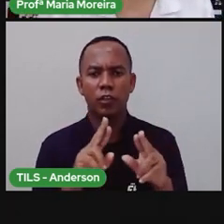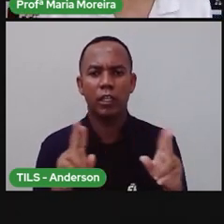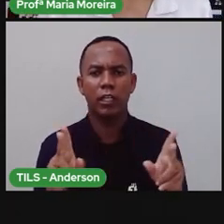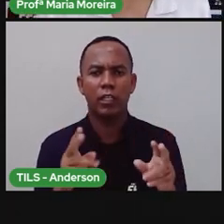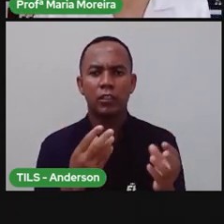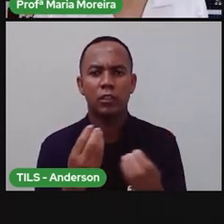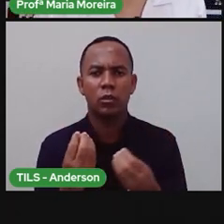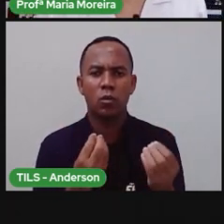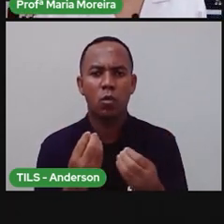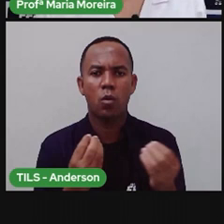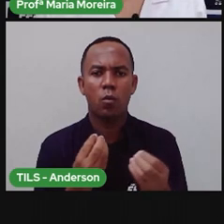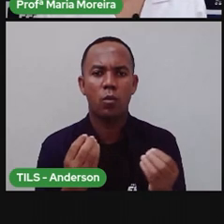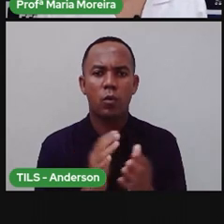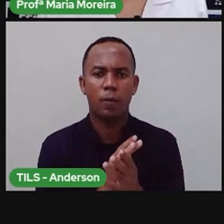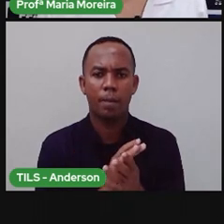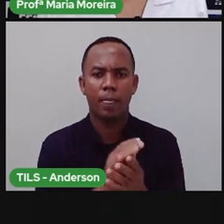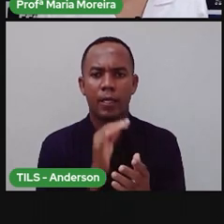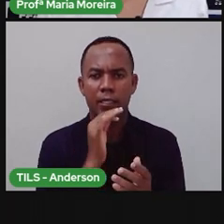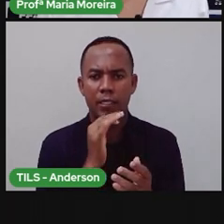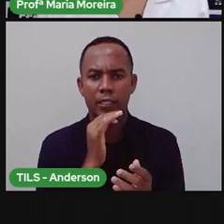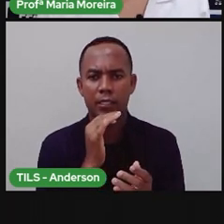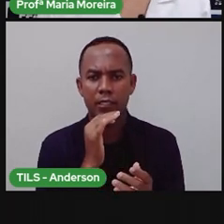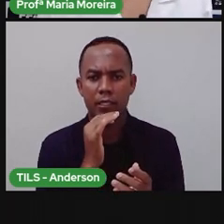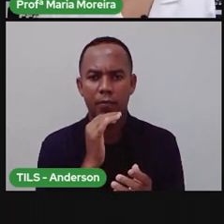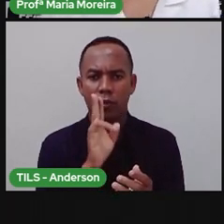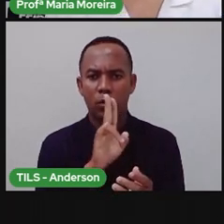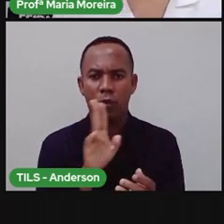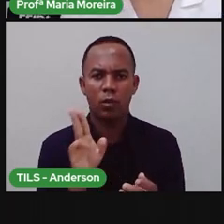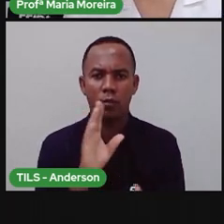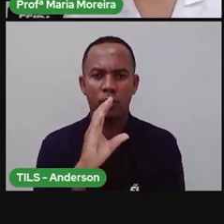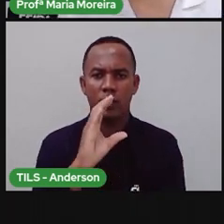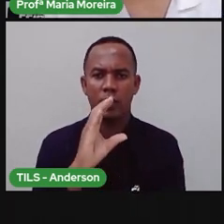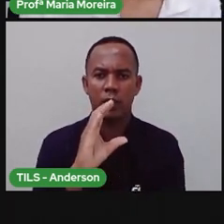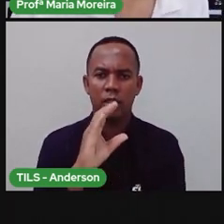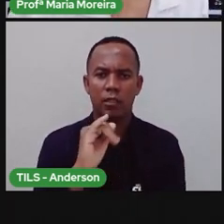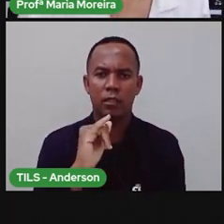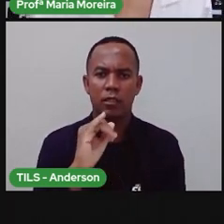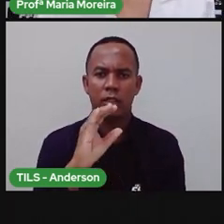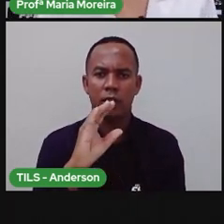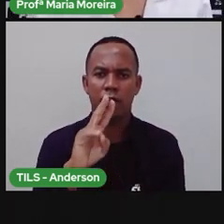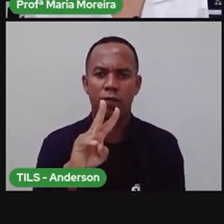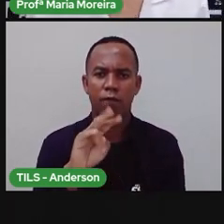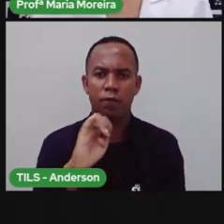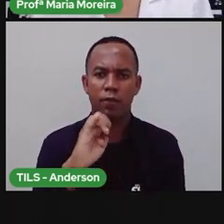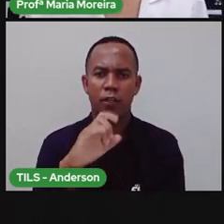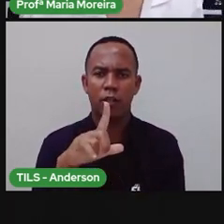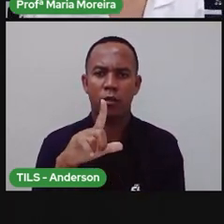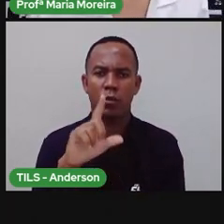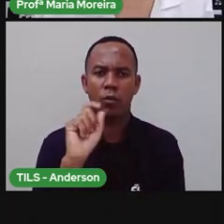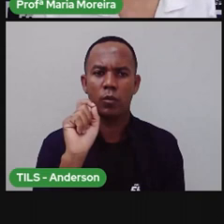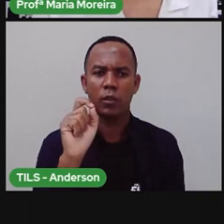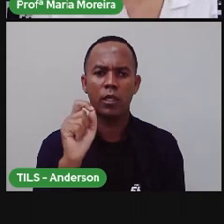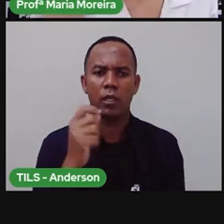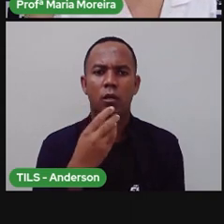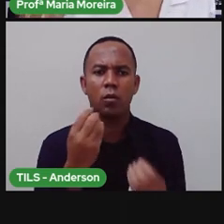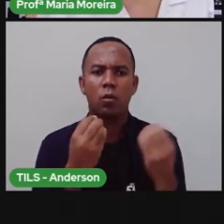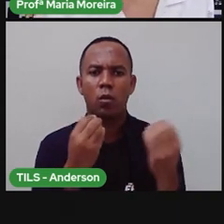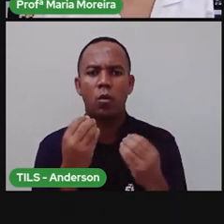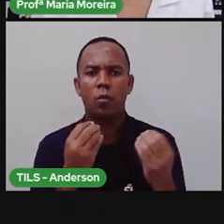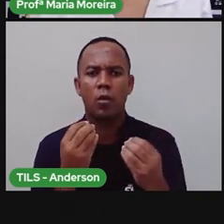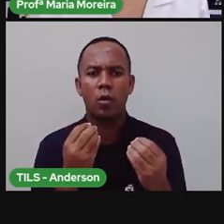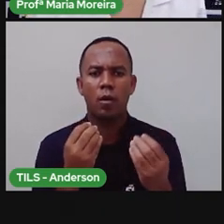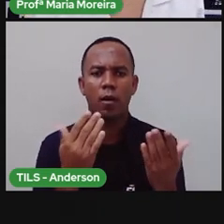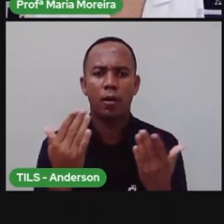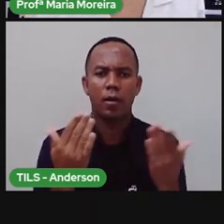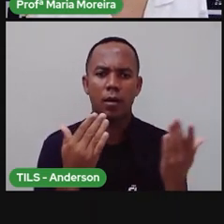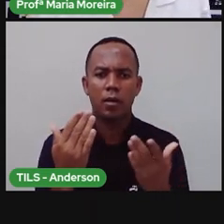perguntar, tirar algumas dúvidas com o seu professor. E pode também fazer o seguinte. Para a Hélida, né? Que é a pró do